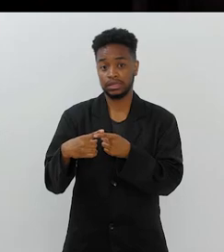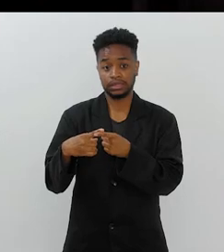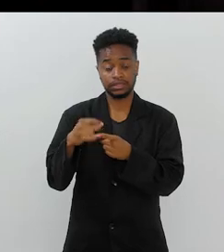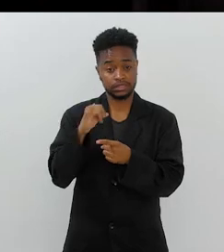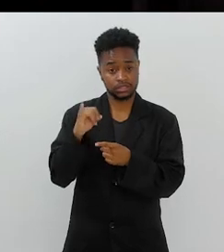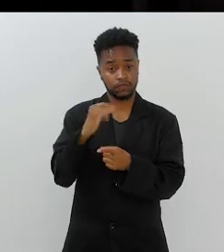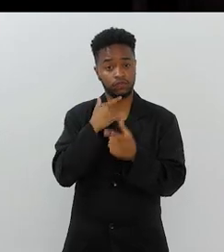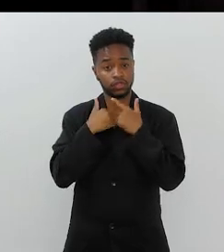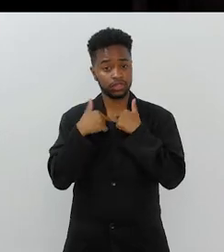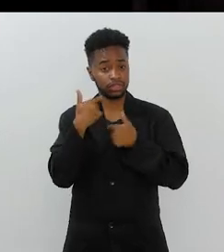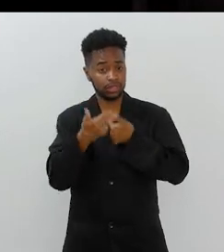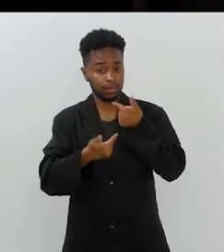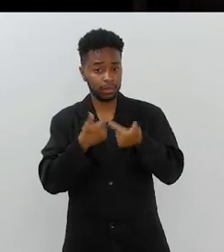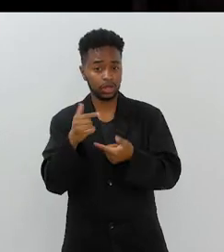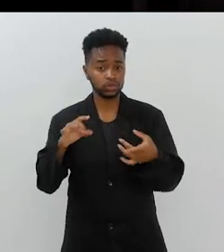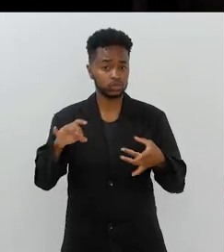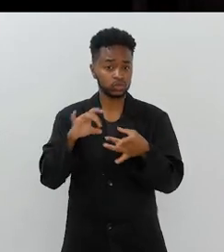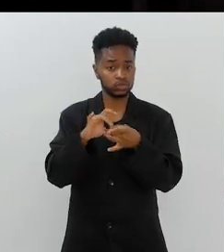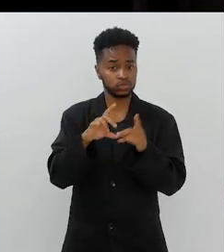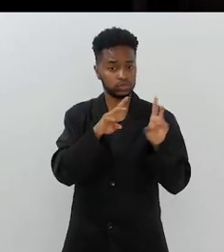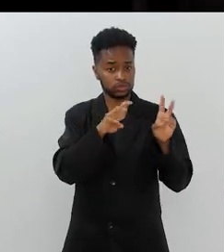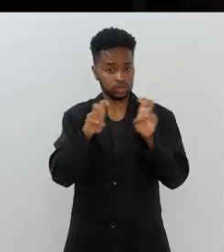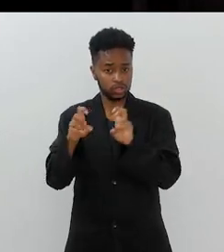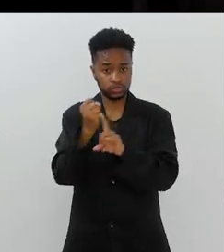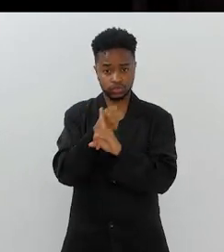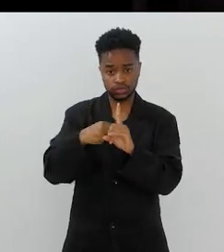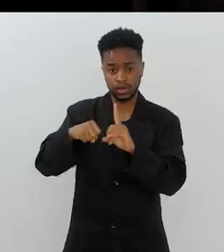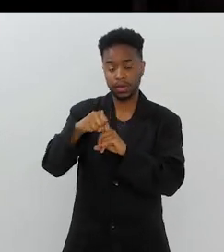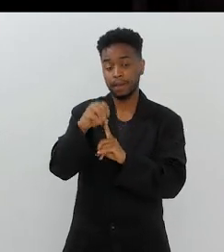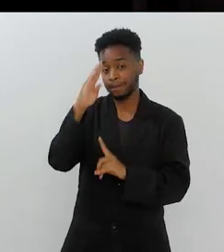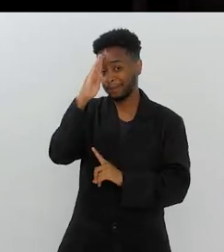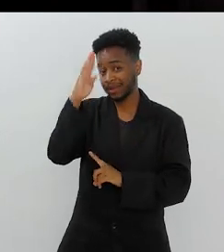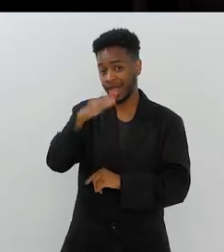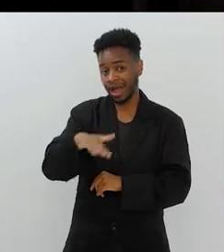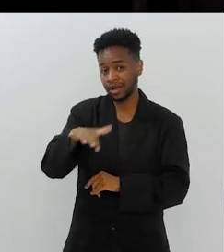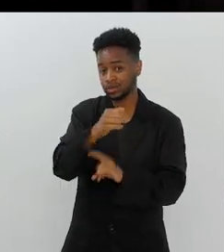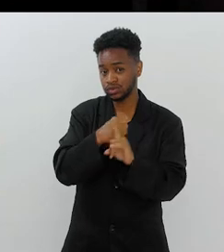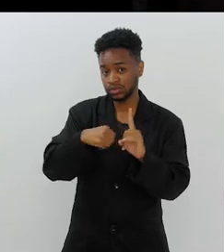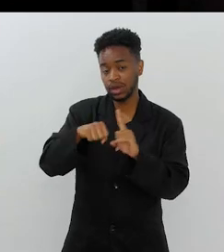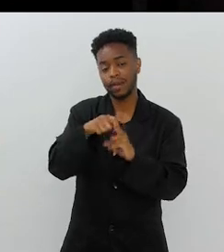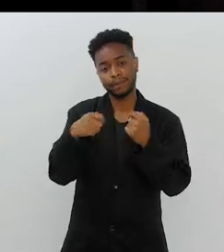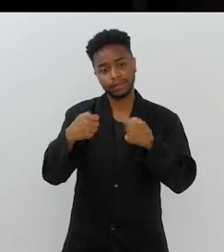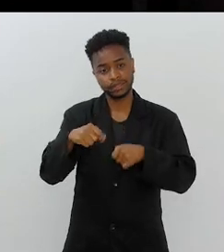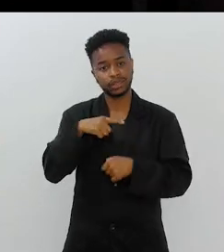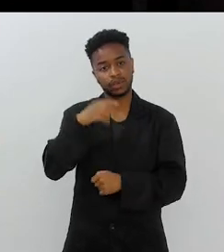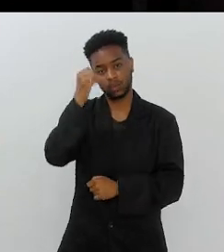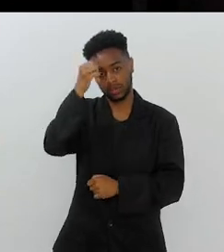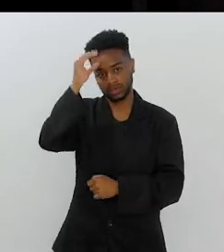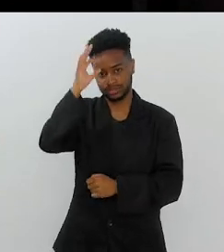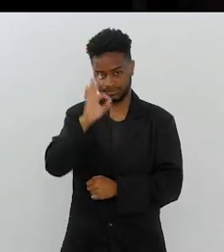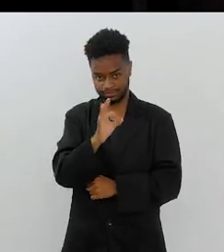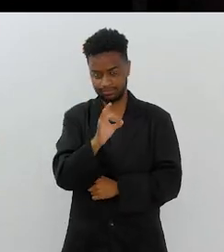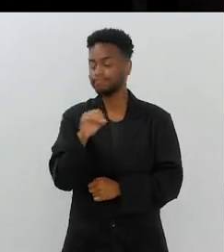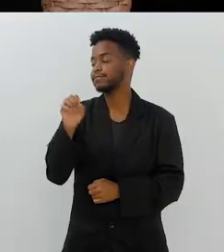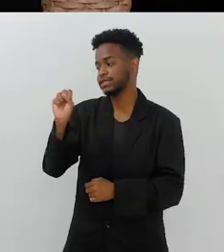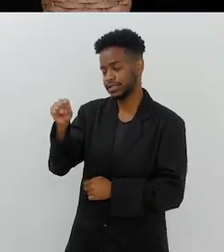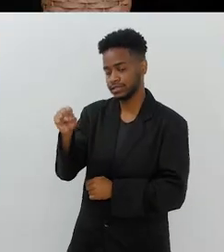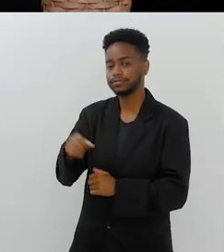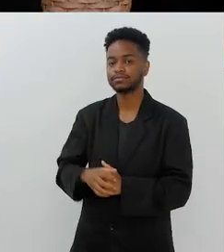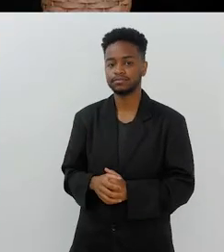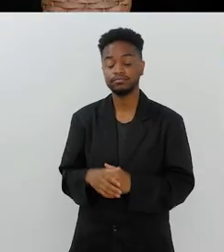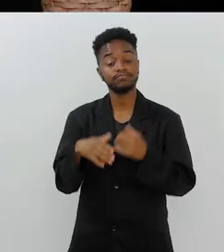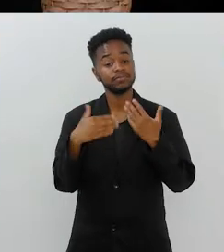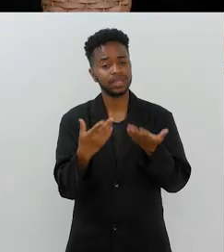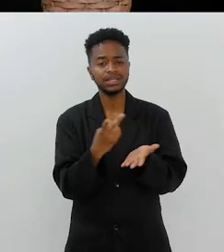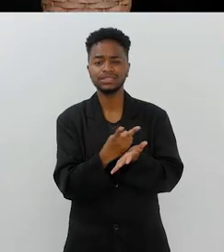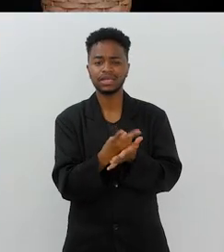junto com essas questões sociais, principalmente quem está na área de social, é necessário ter conhecimento. Certo.